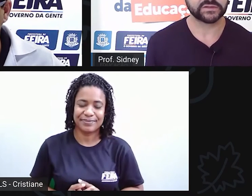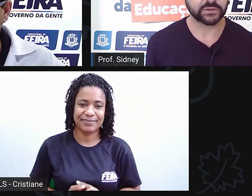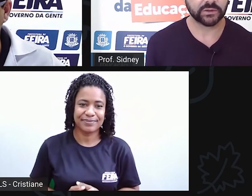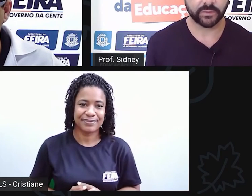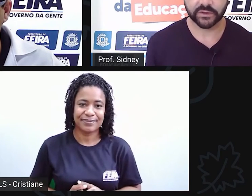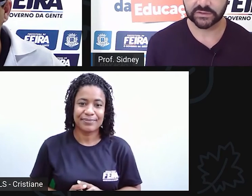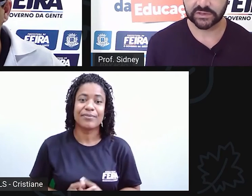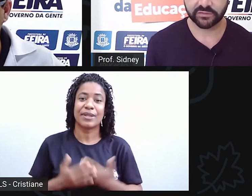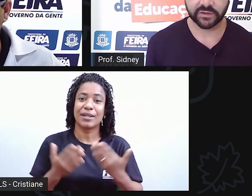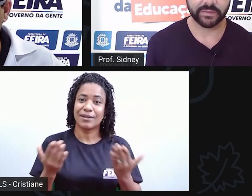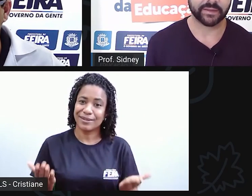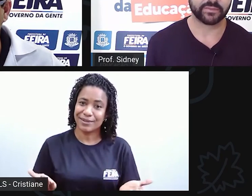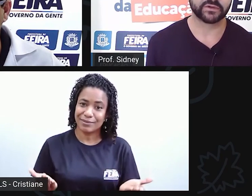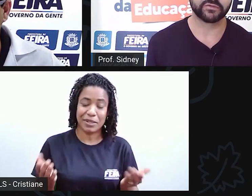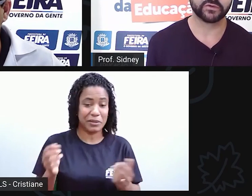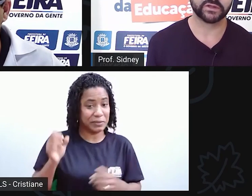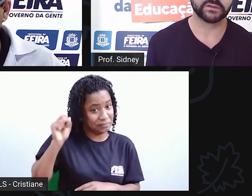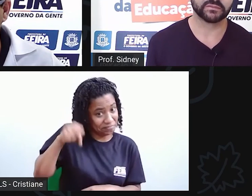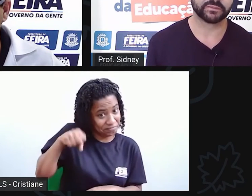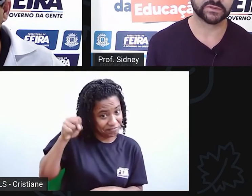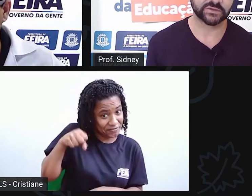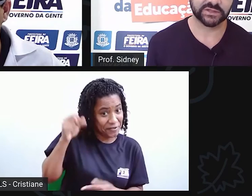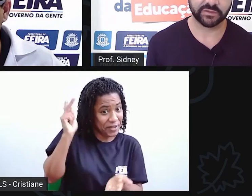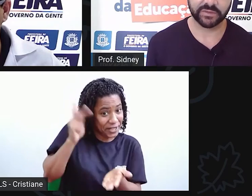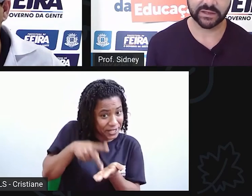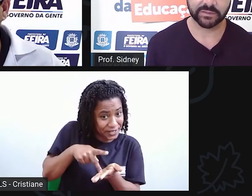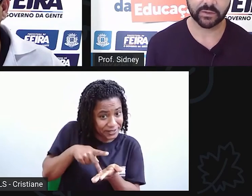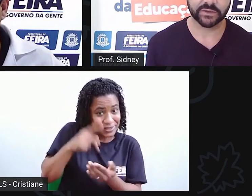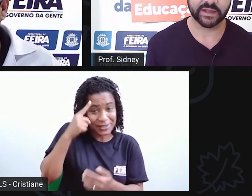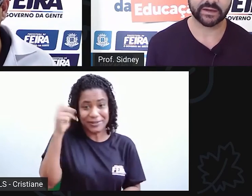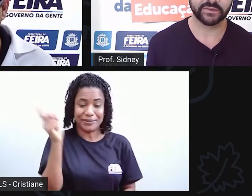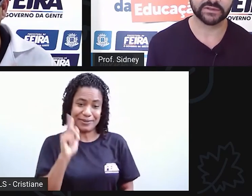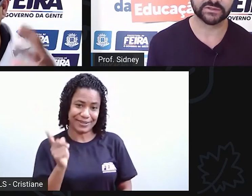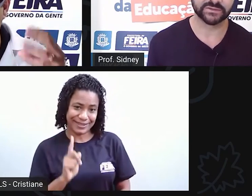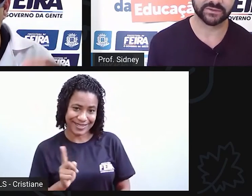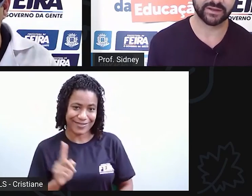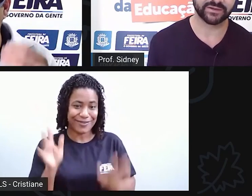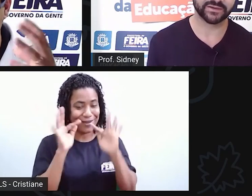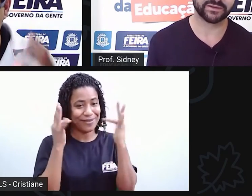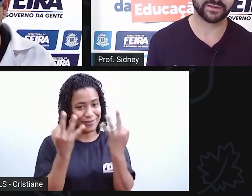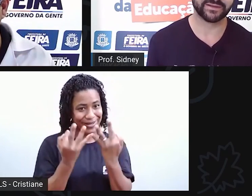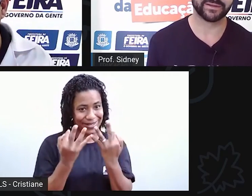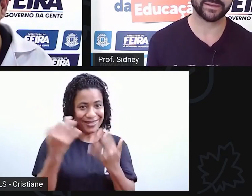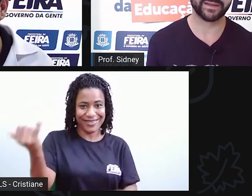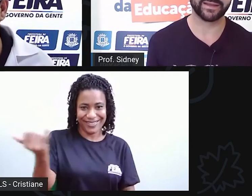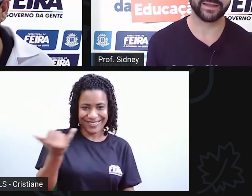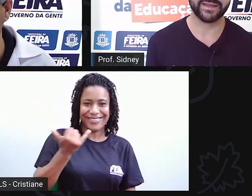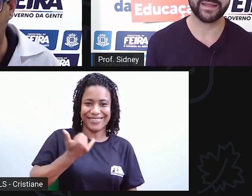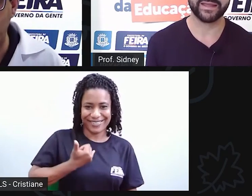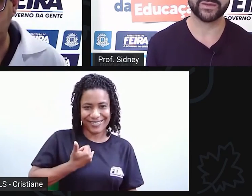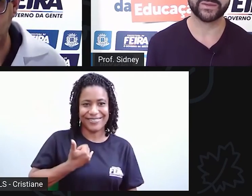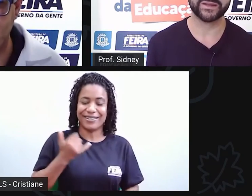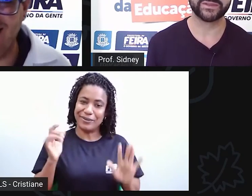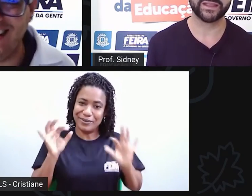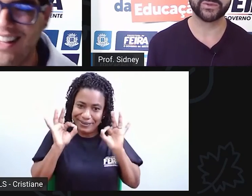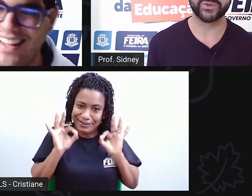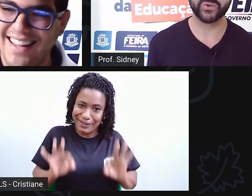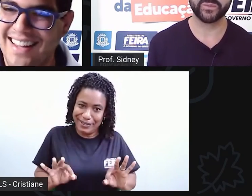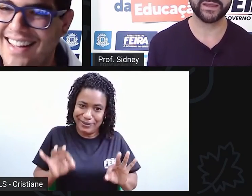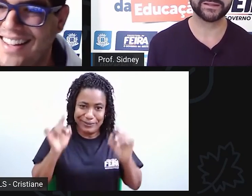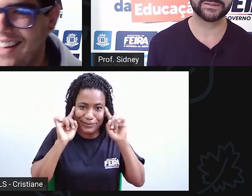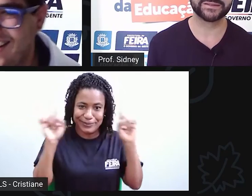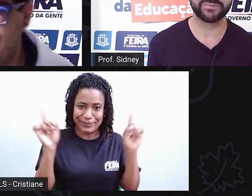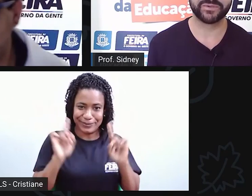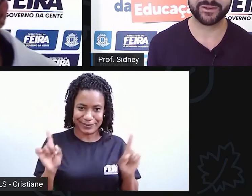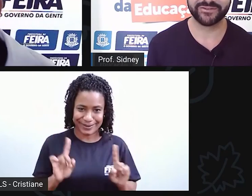Isso eu não posso te afirmar, porque foi pessoas da família que me contaram isso. os boatos, né? Tenho